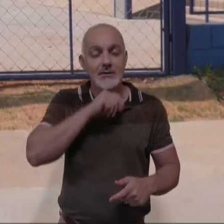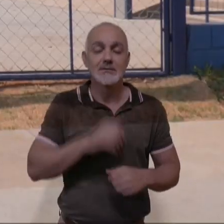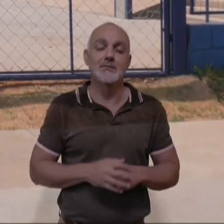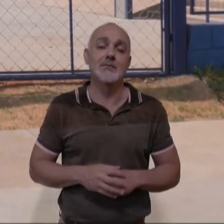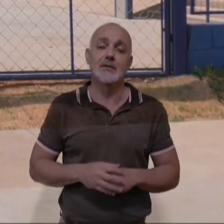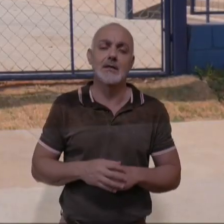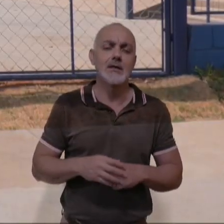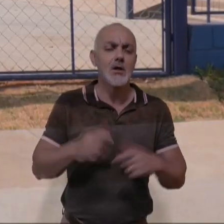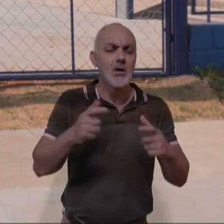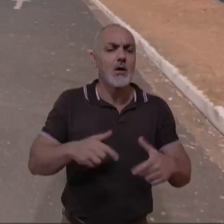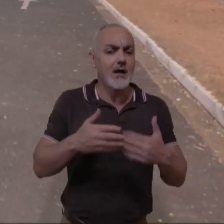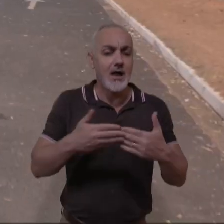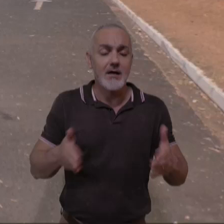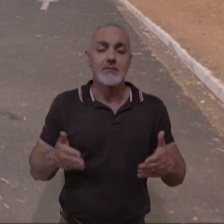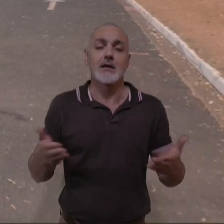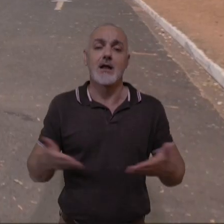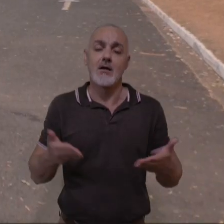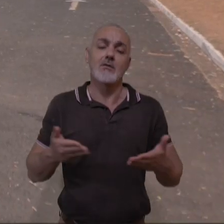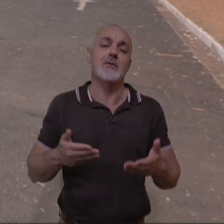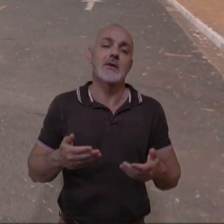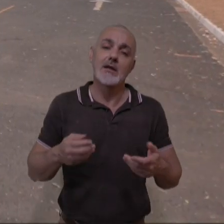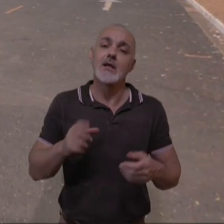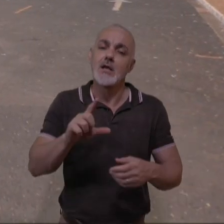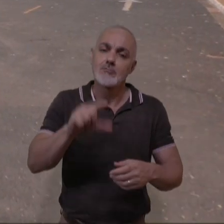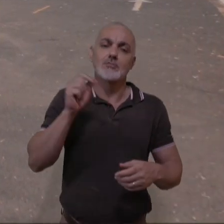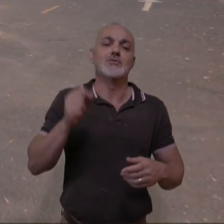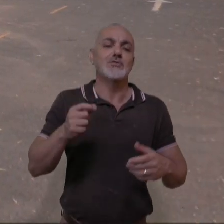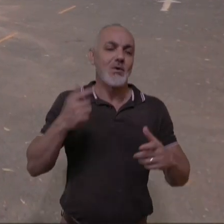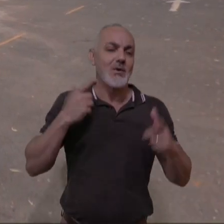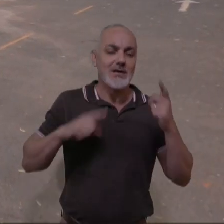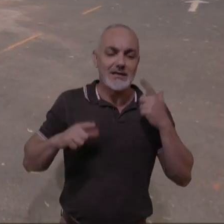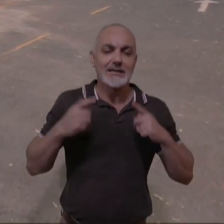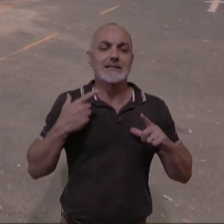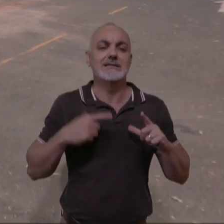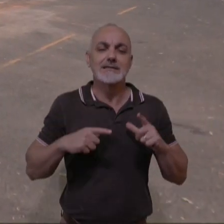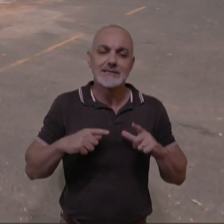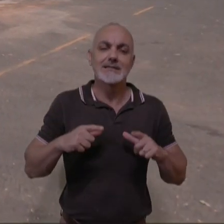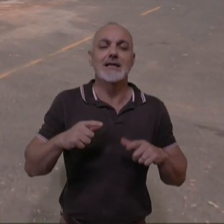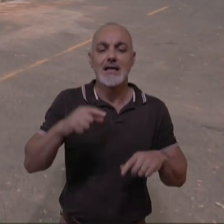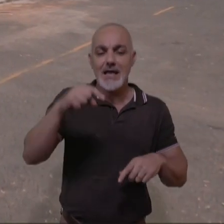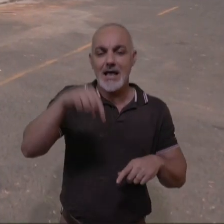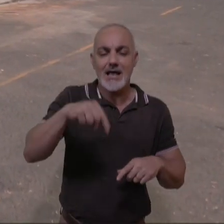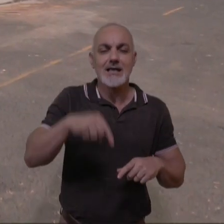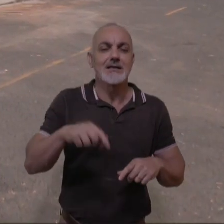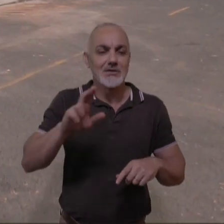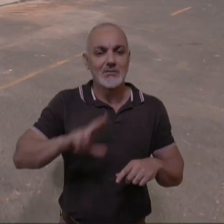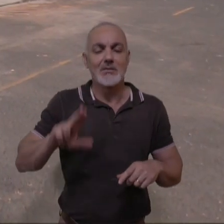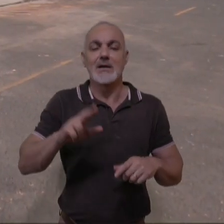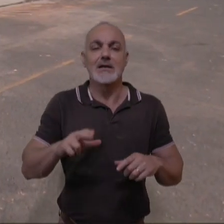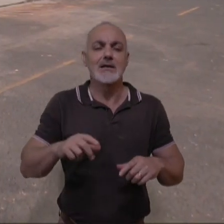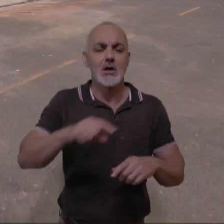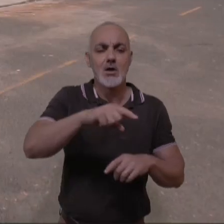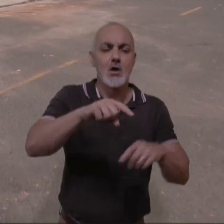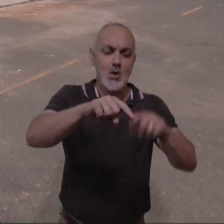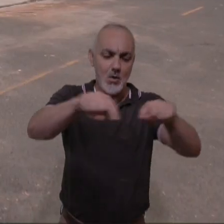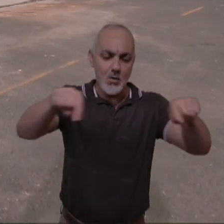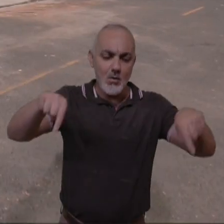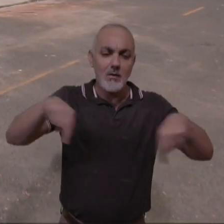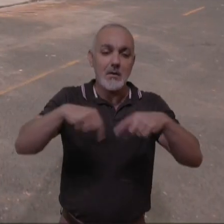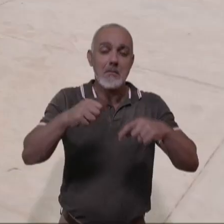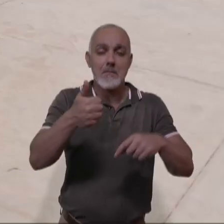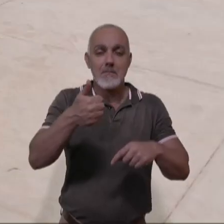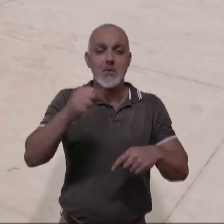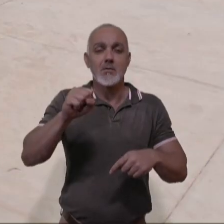espaço recém-inaugurado é mais uma opção de lazer para os skatistas da cidade. Com área de mais de 1.800